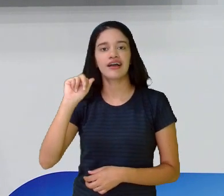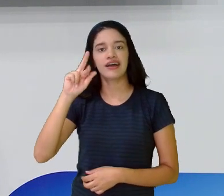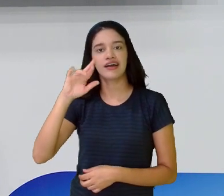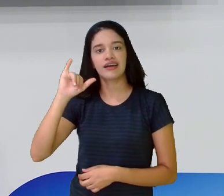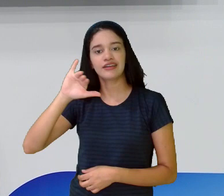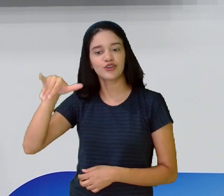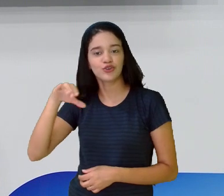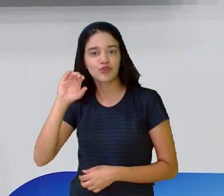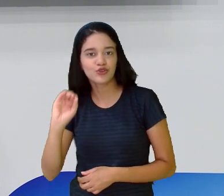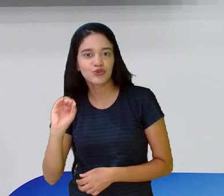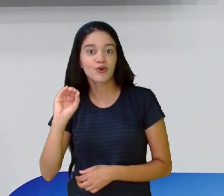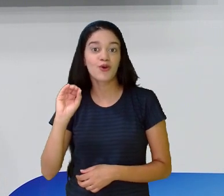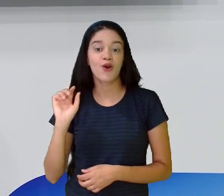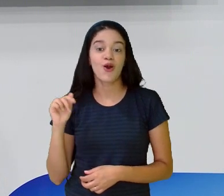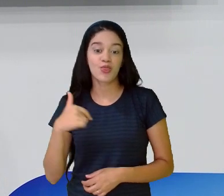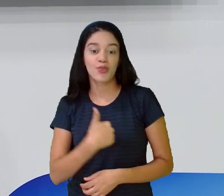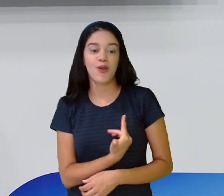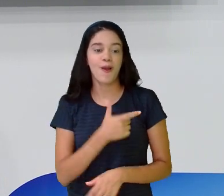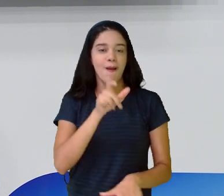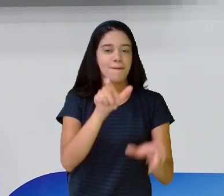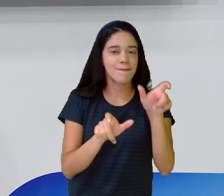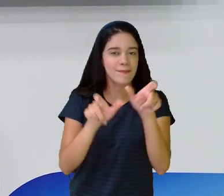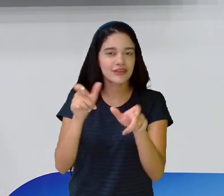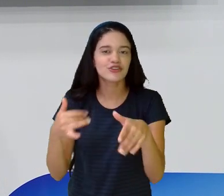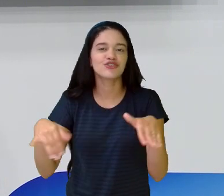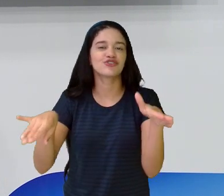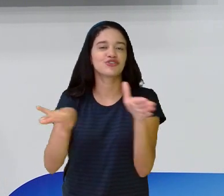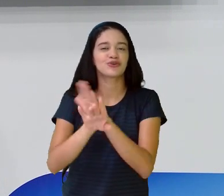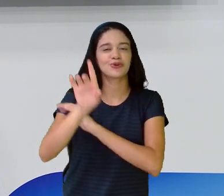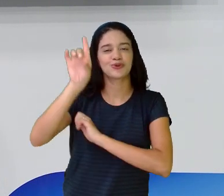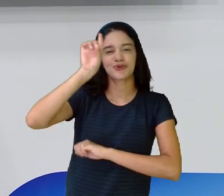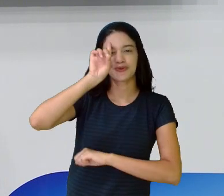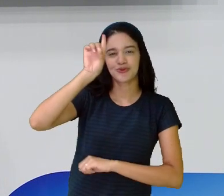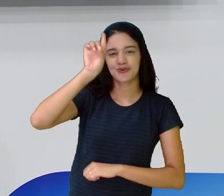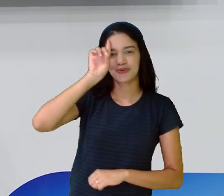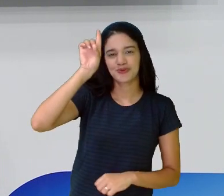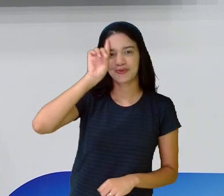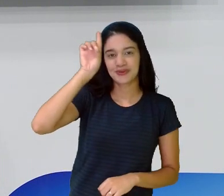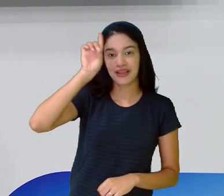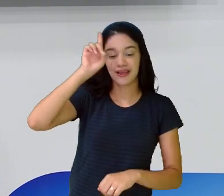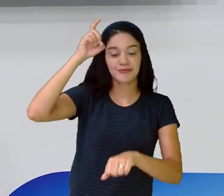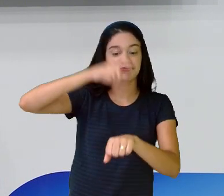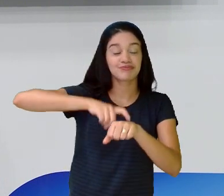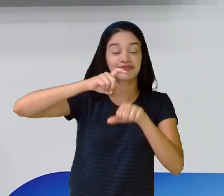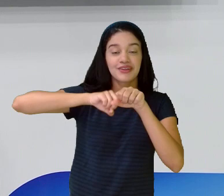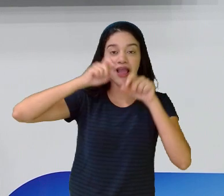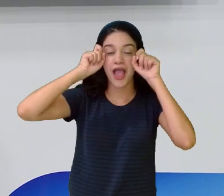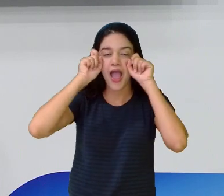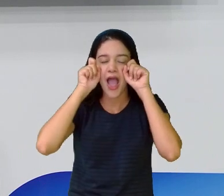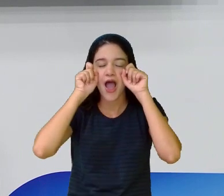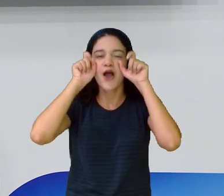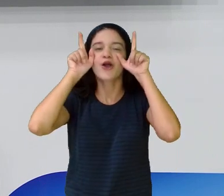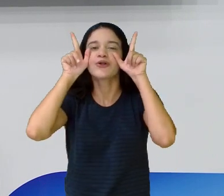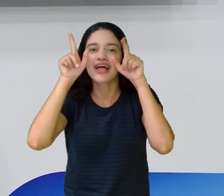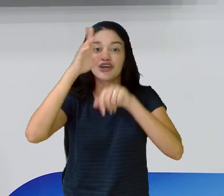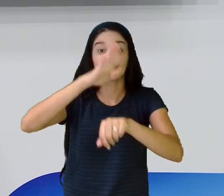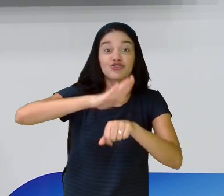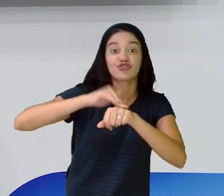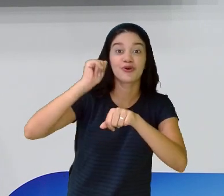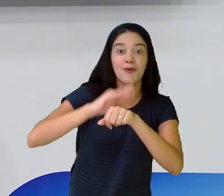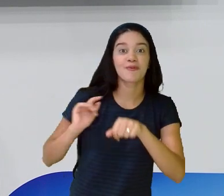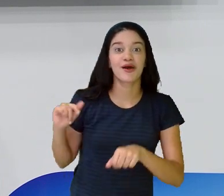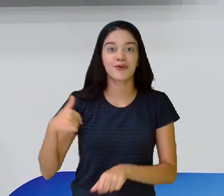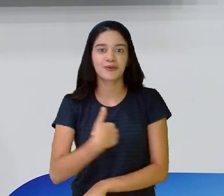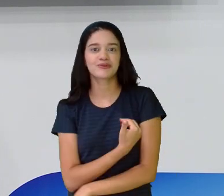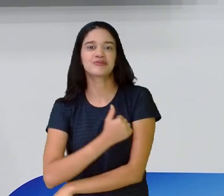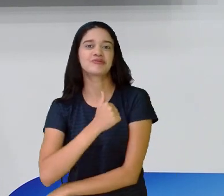que aí chega todo dia nesse horário para acordar, chamar os nossos estudantes,